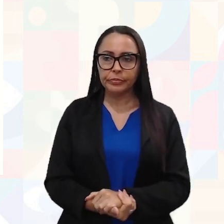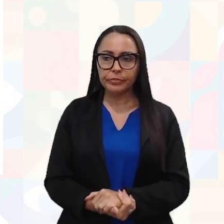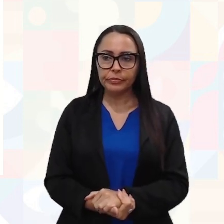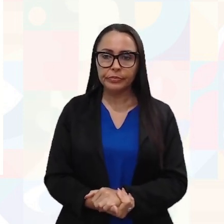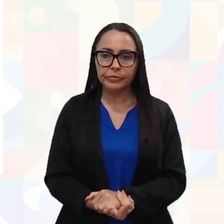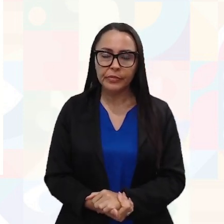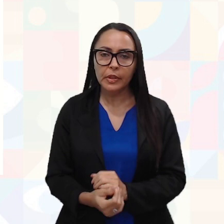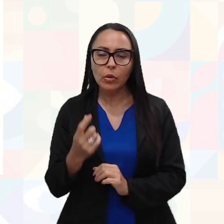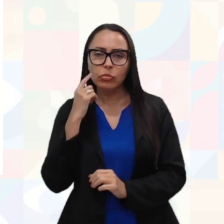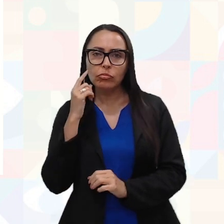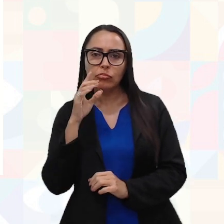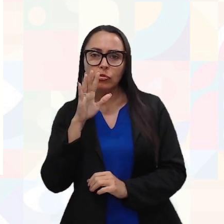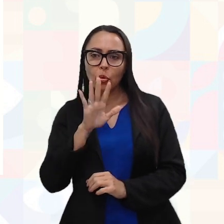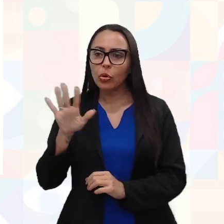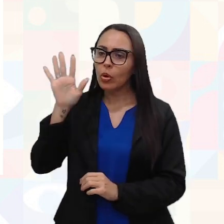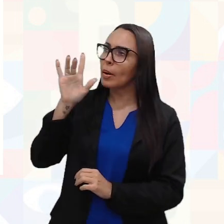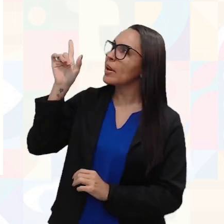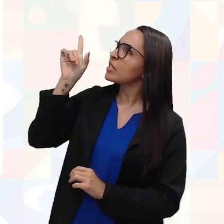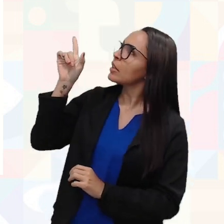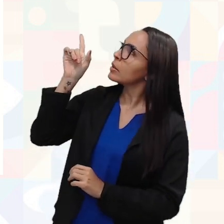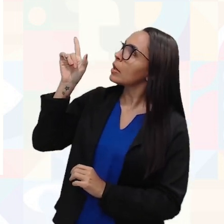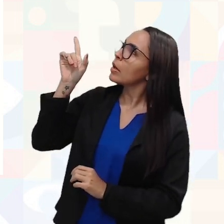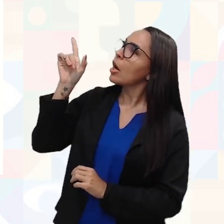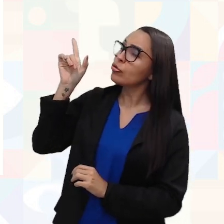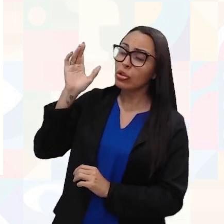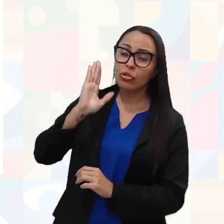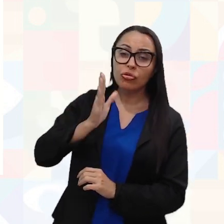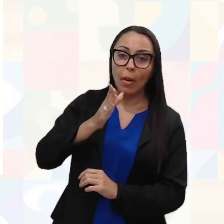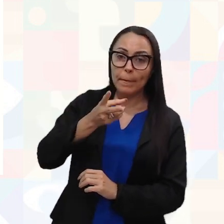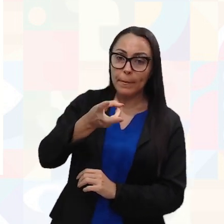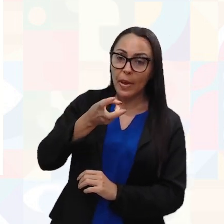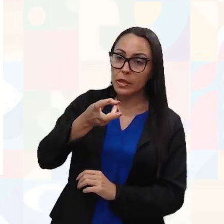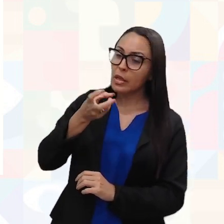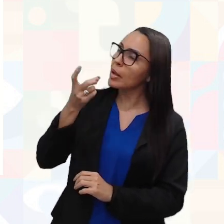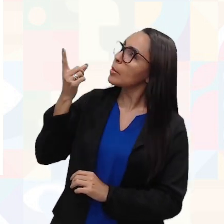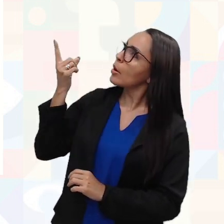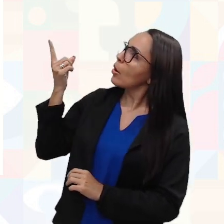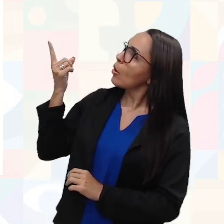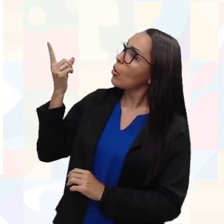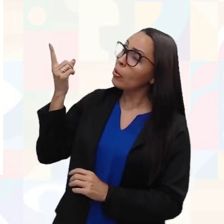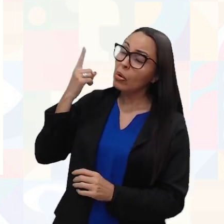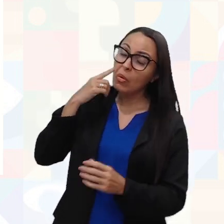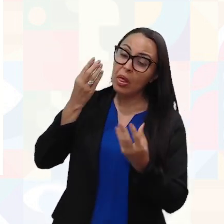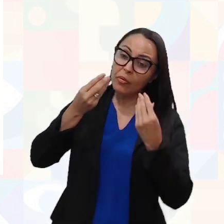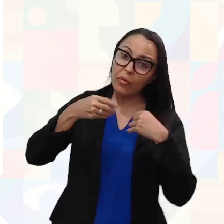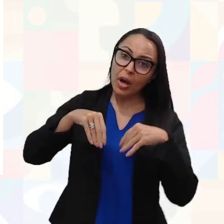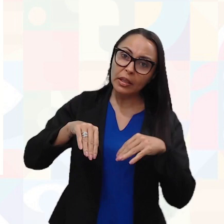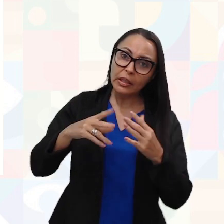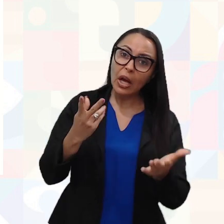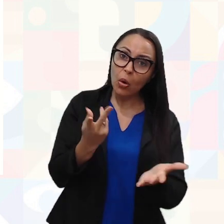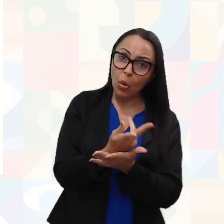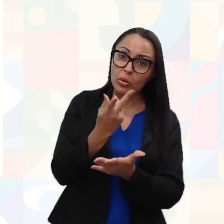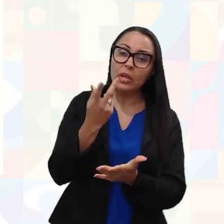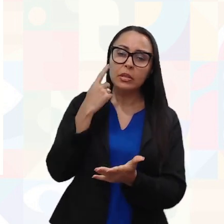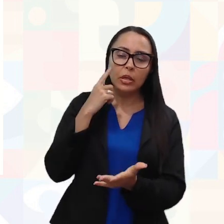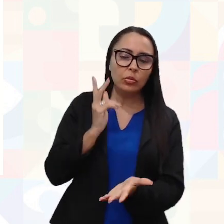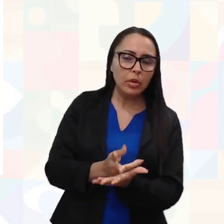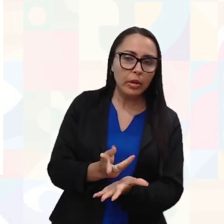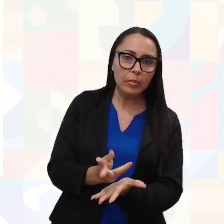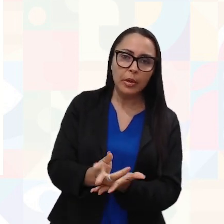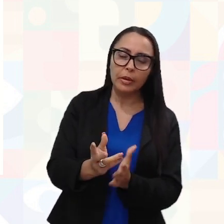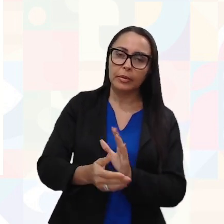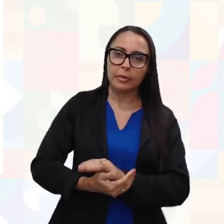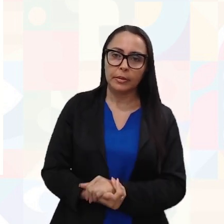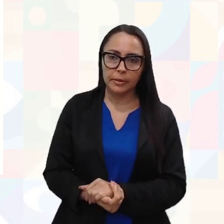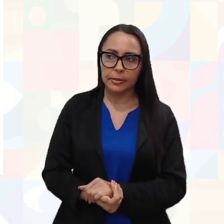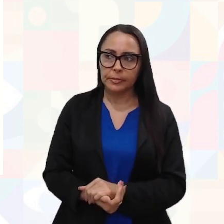Então, só de olhar para esse checklist, a gente já consegue perceber quais são as falhas que estão acontecendo com maior frequência. Que